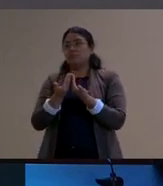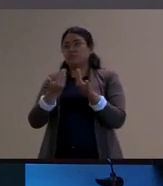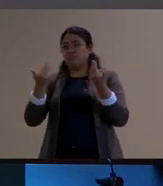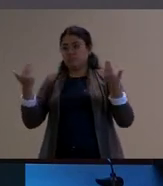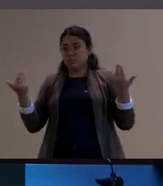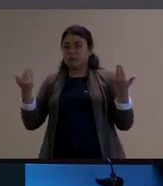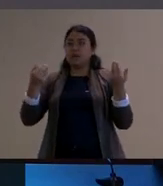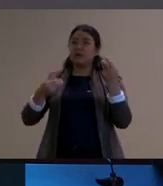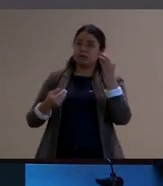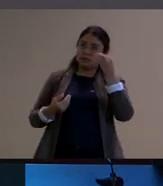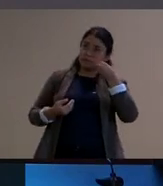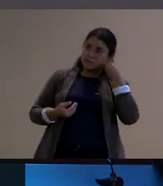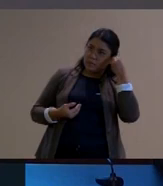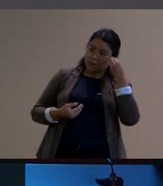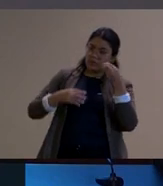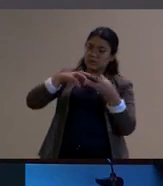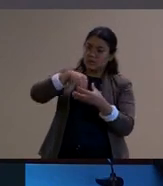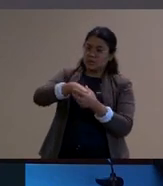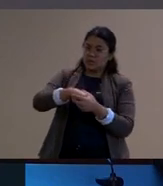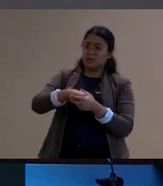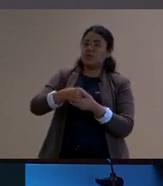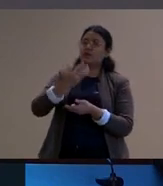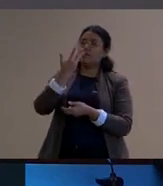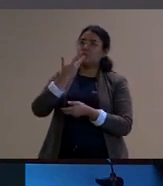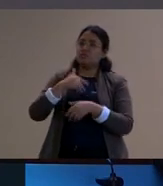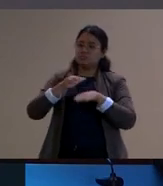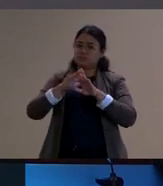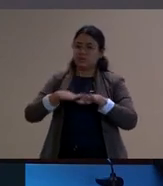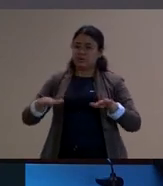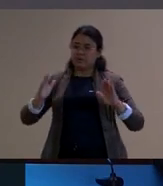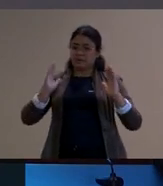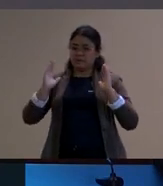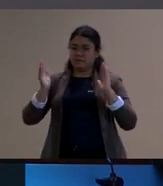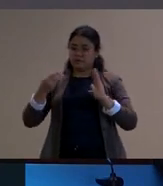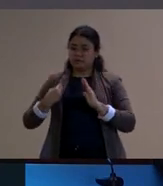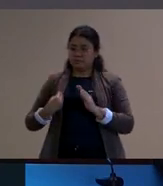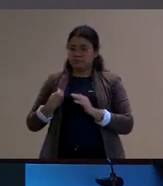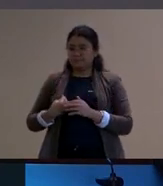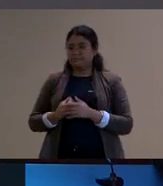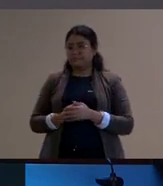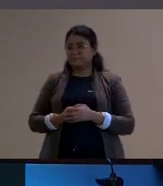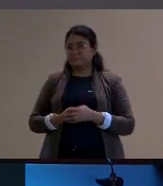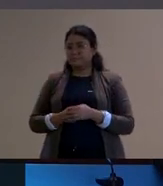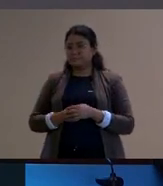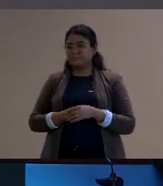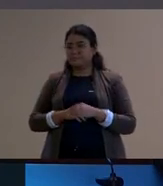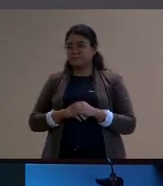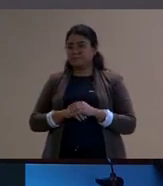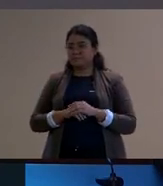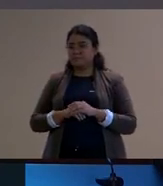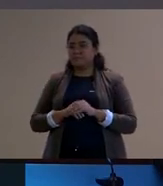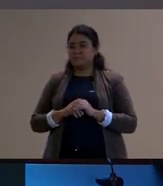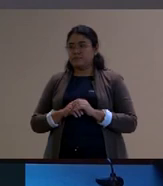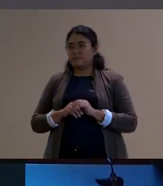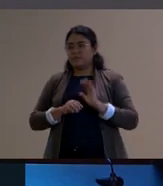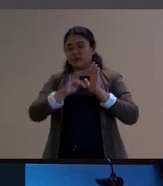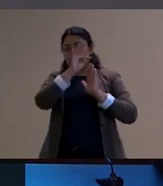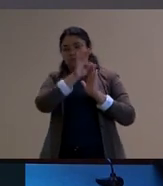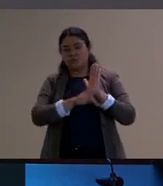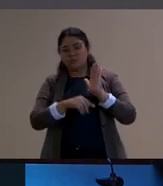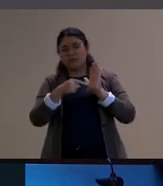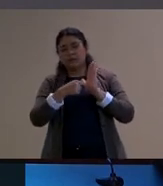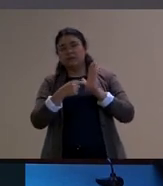experiência na infância e ao mesmo tempo que ele vai revelando isso essa